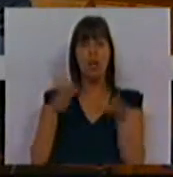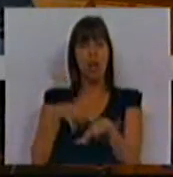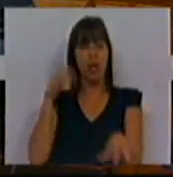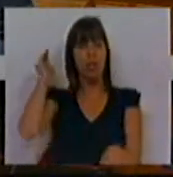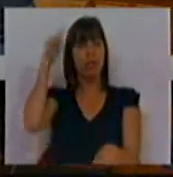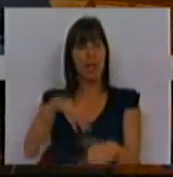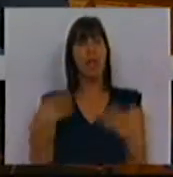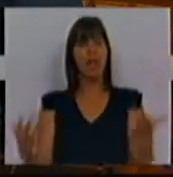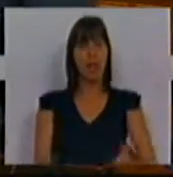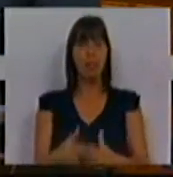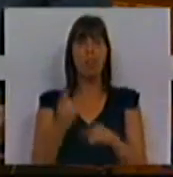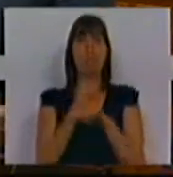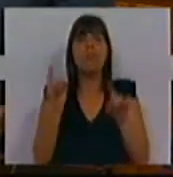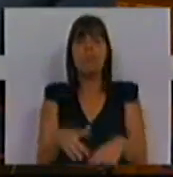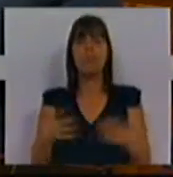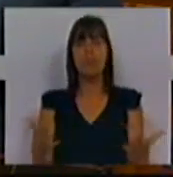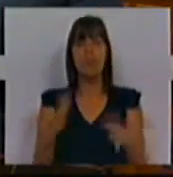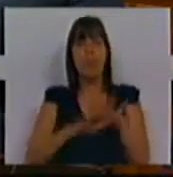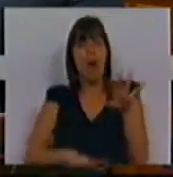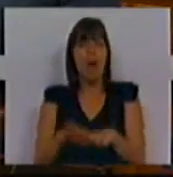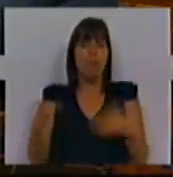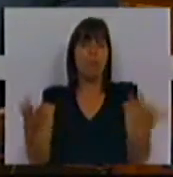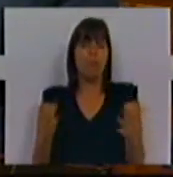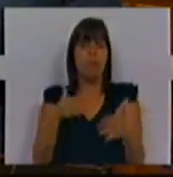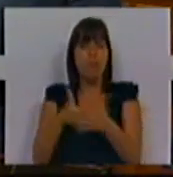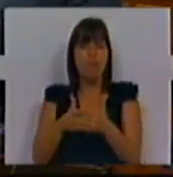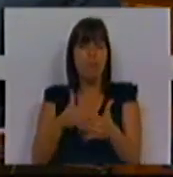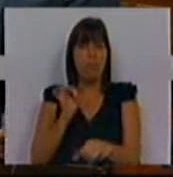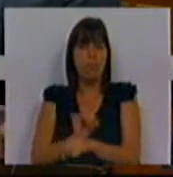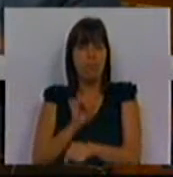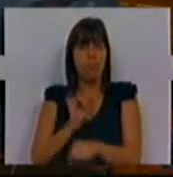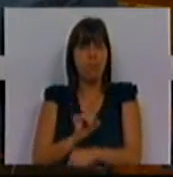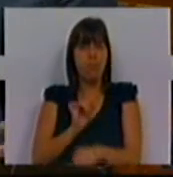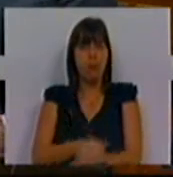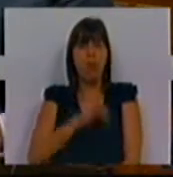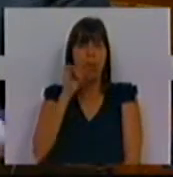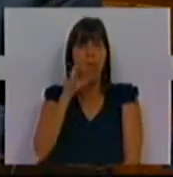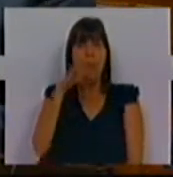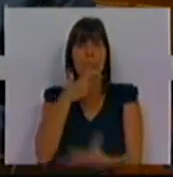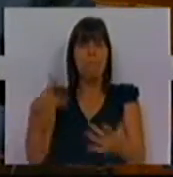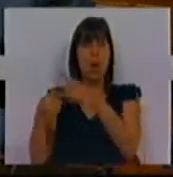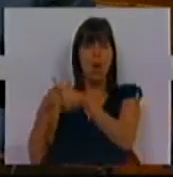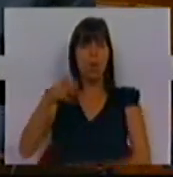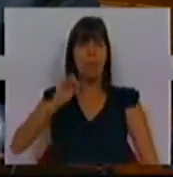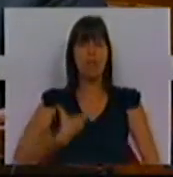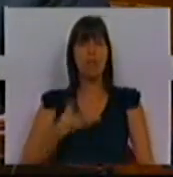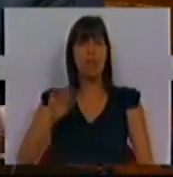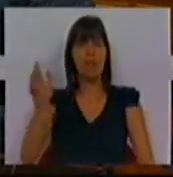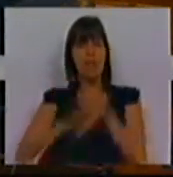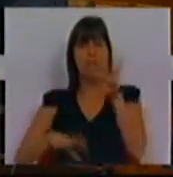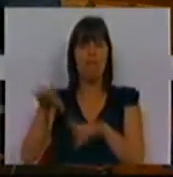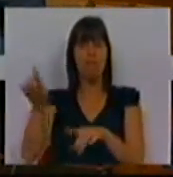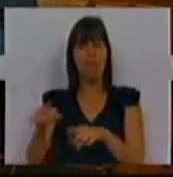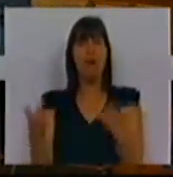Assembleia da República por uma ação de bloqueio sistemático que a maioria do PSD e do CDS têm